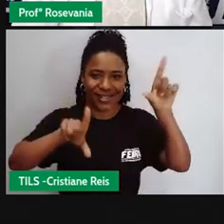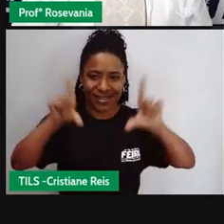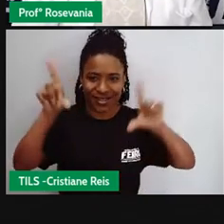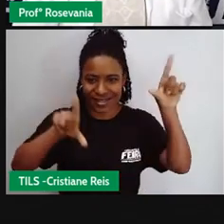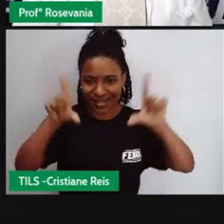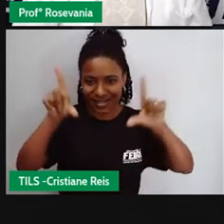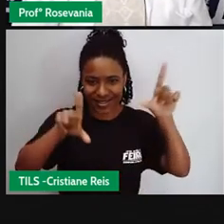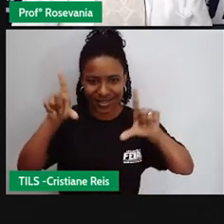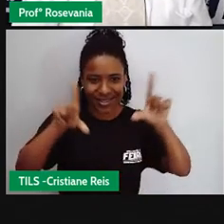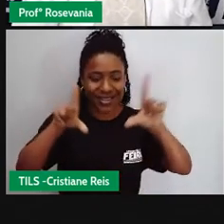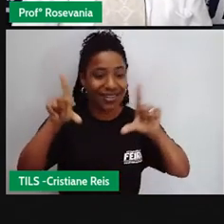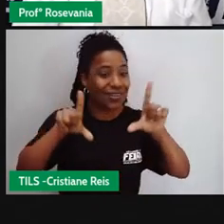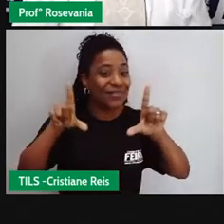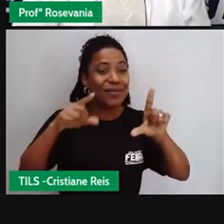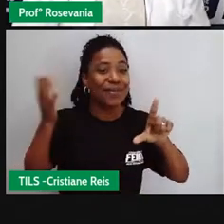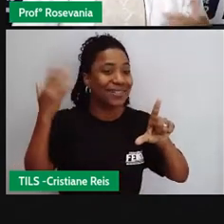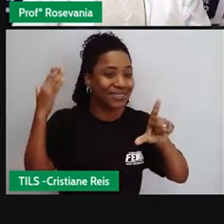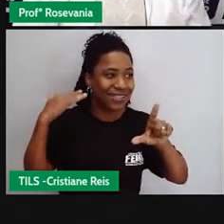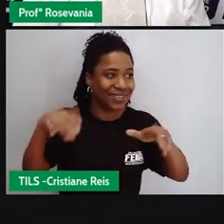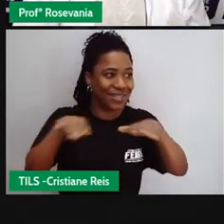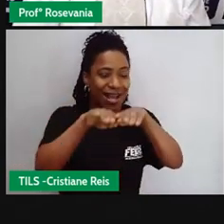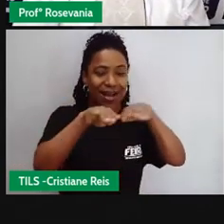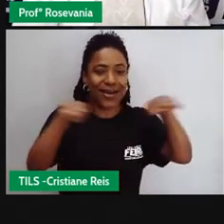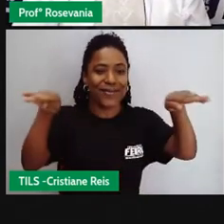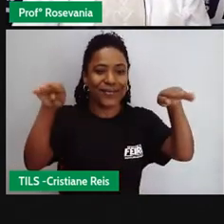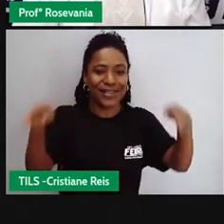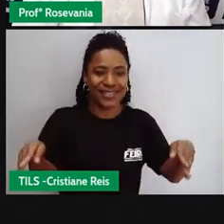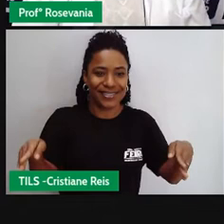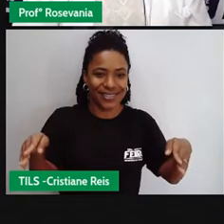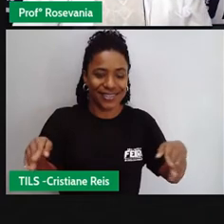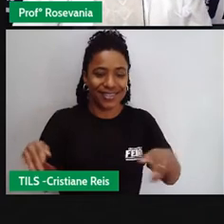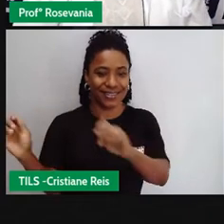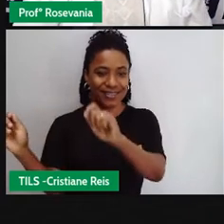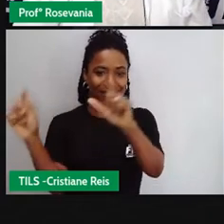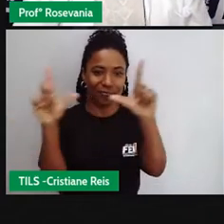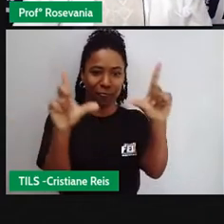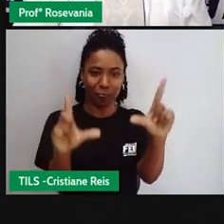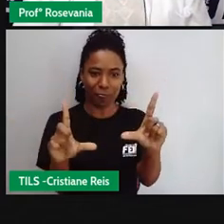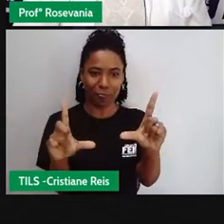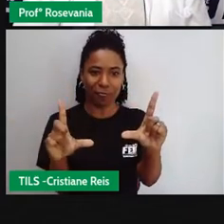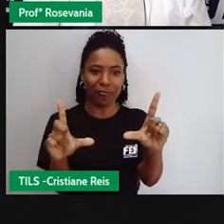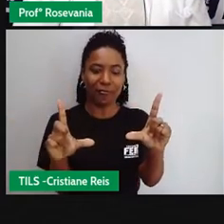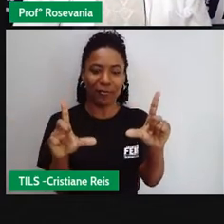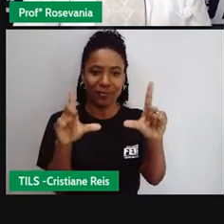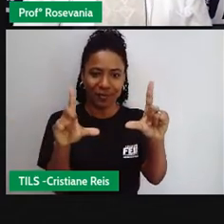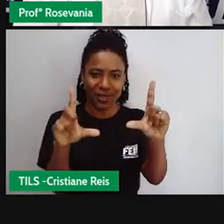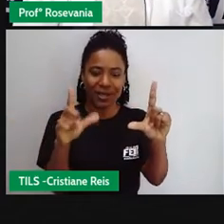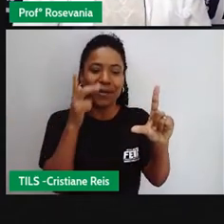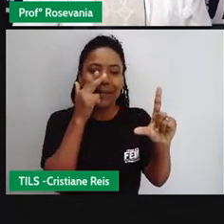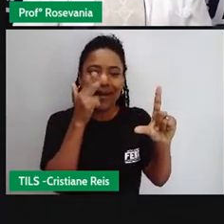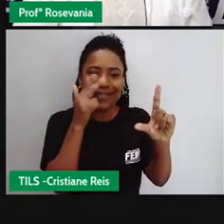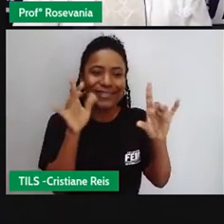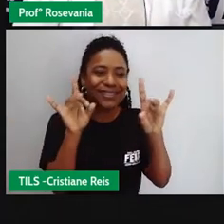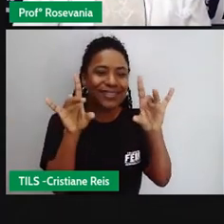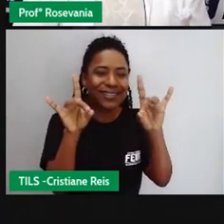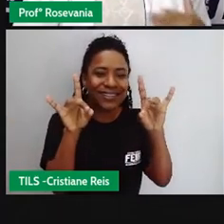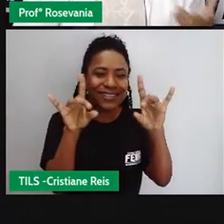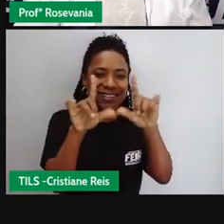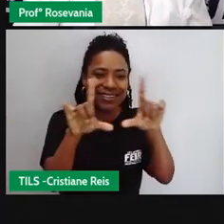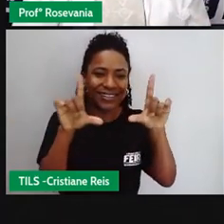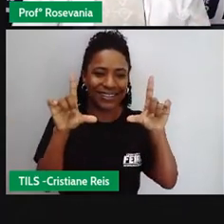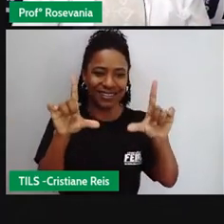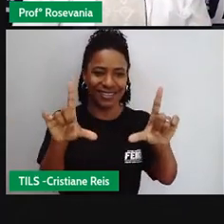a mesinha para vir já vinha junto na TV tinha outros mais chiques que pareciam uma pecinha e ainda tem